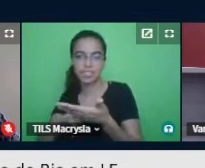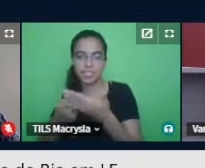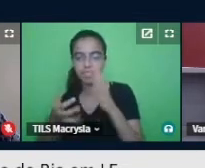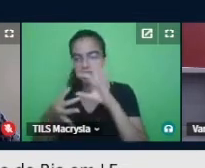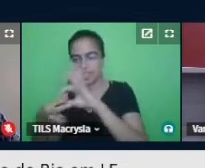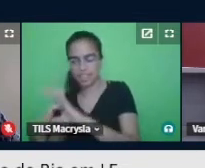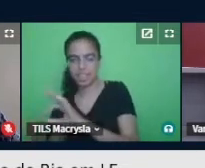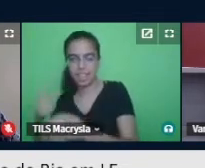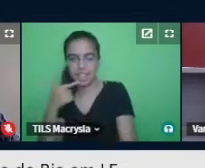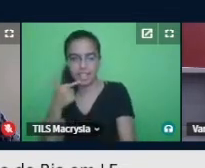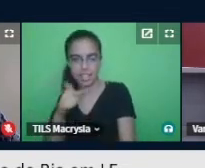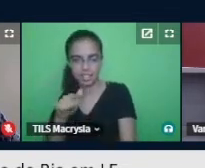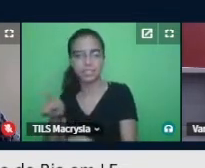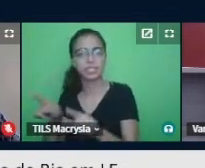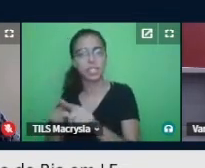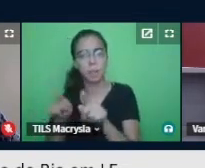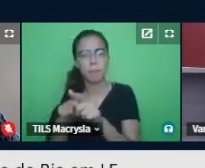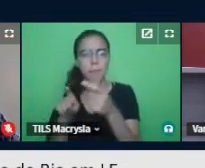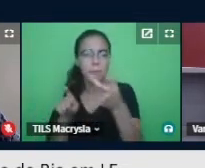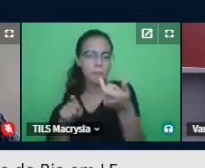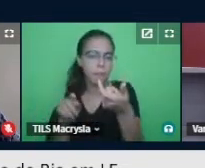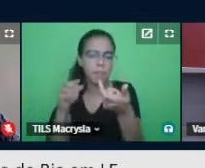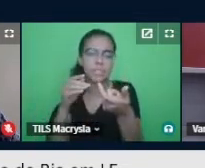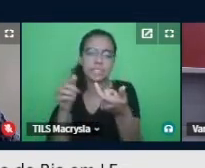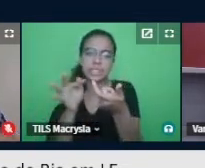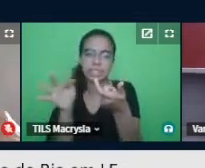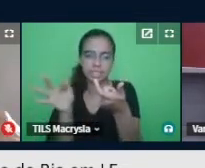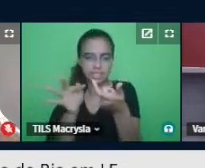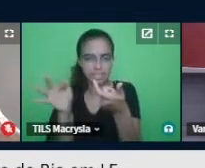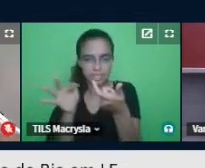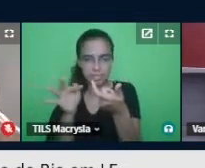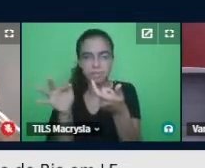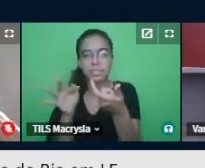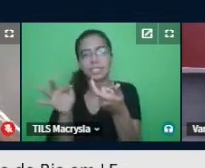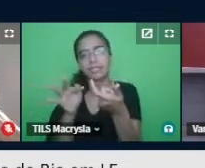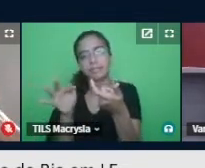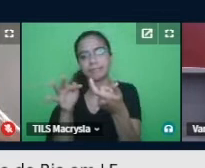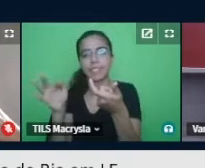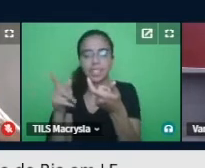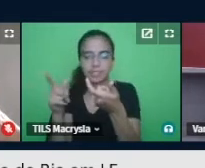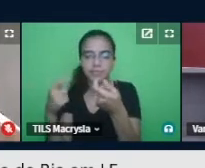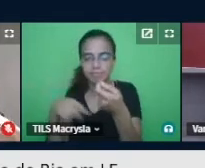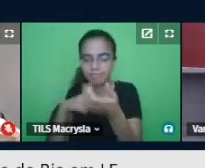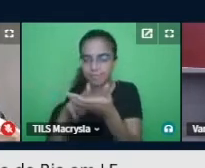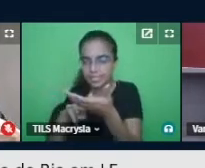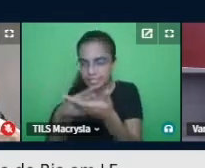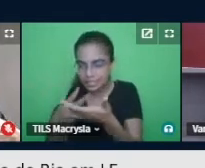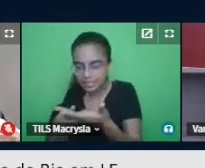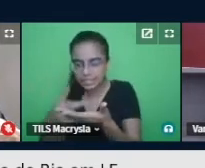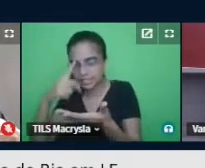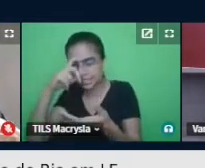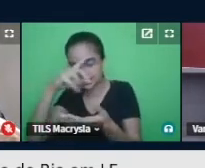questionário, então, é muito difícil para ela essa capacidade de fazer inferências